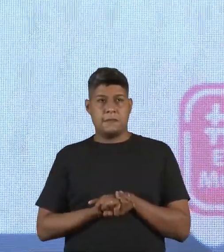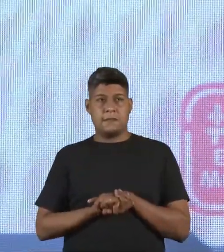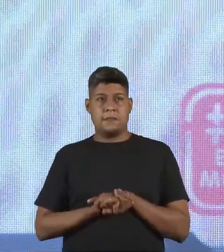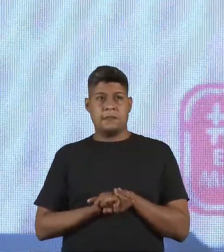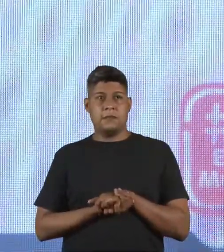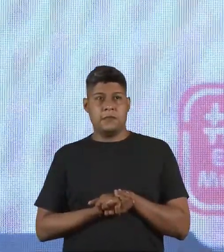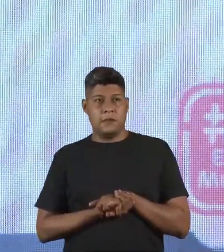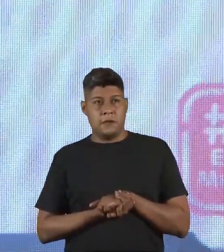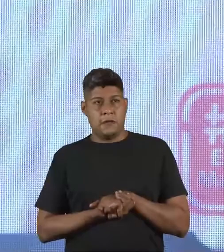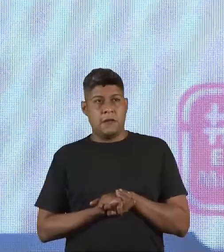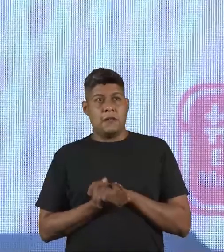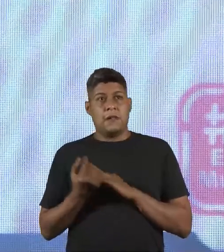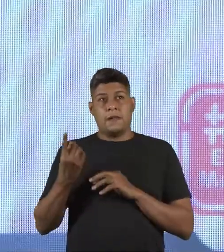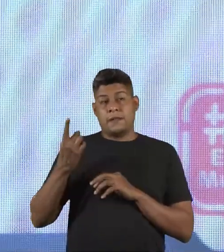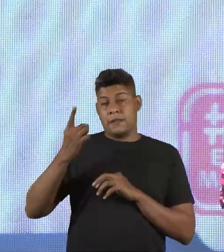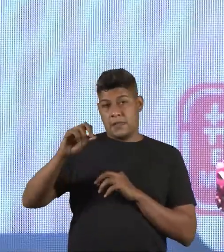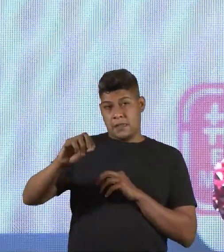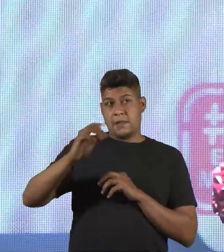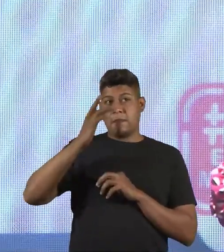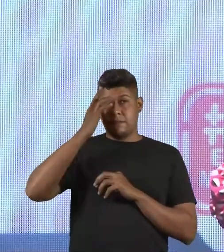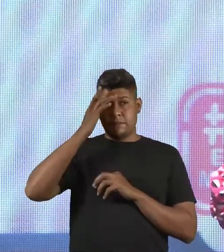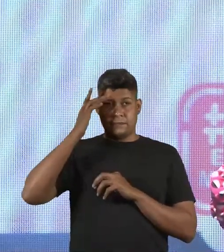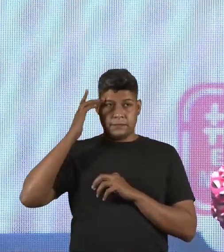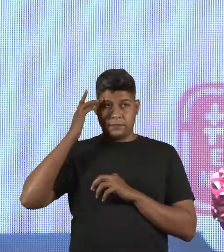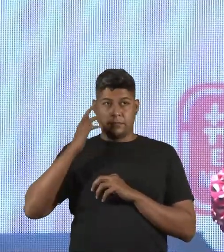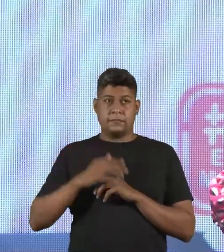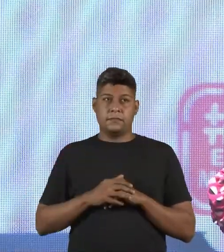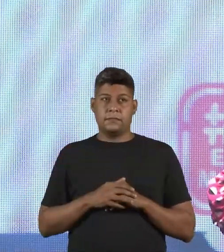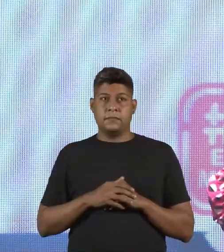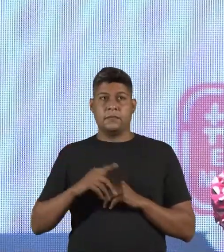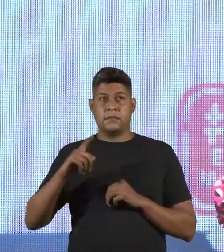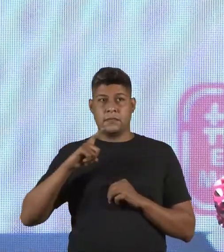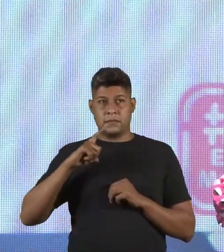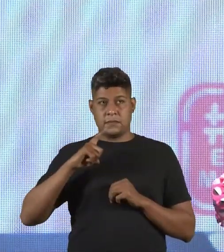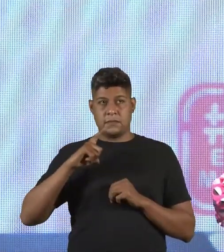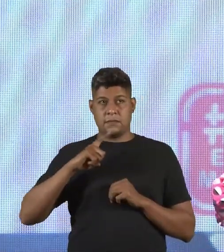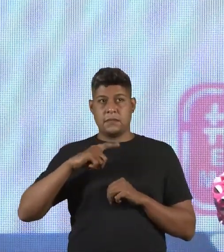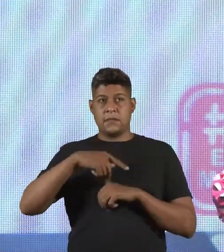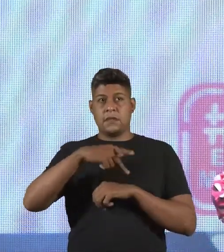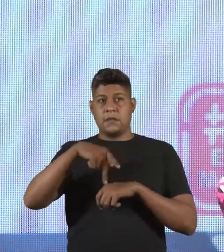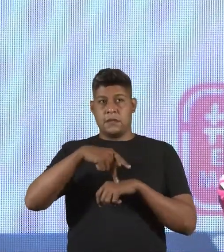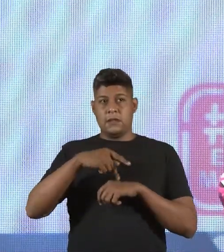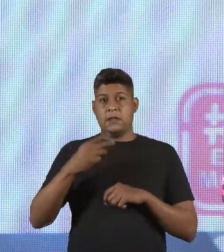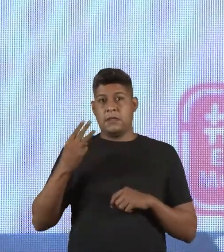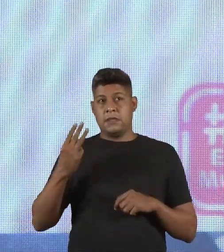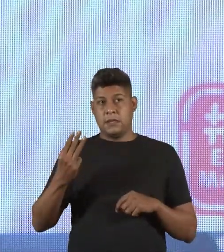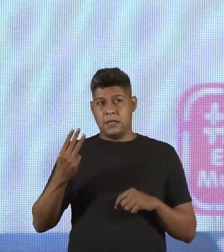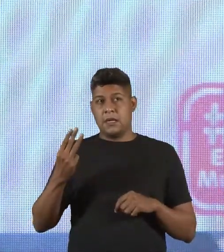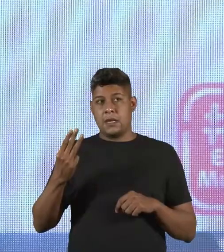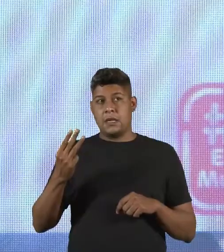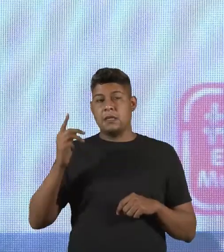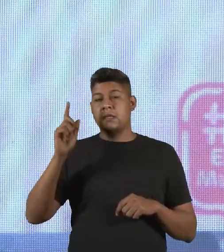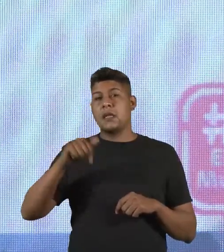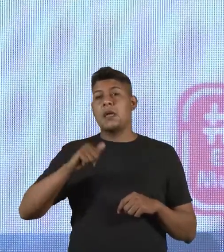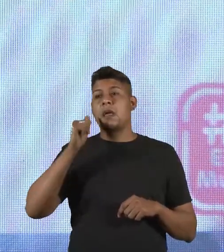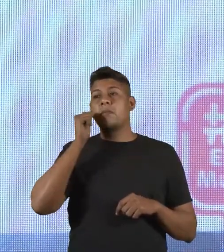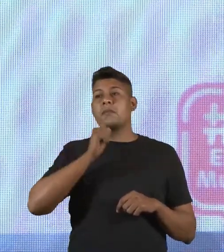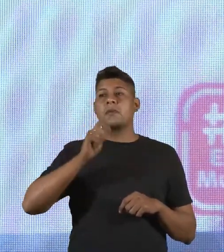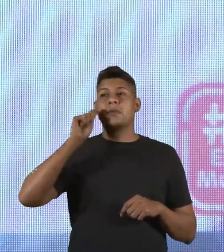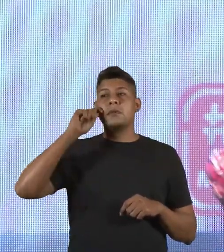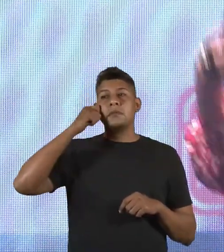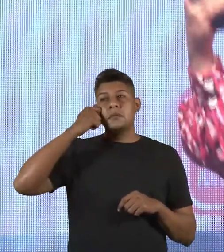A cada 10 pessoas no nosso país, 3 são mulheres negras.